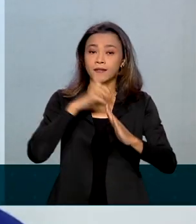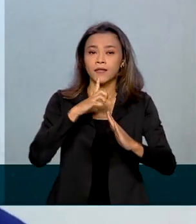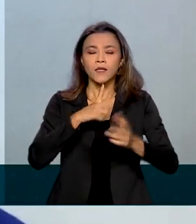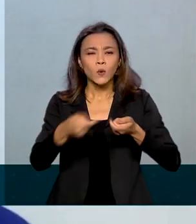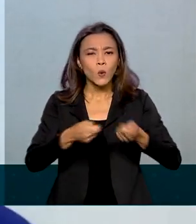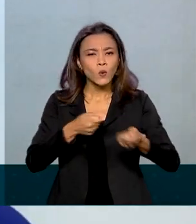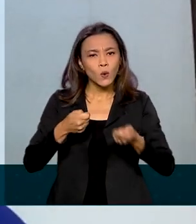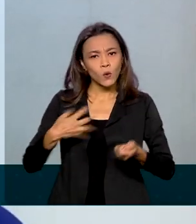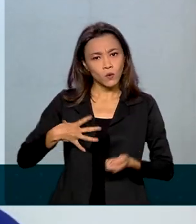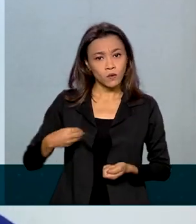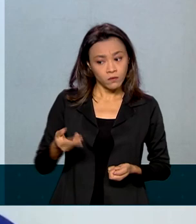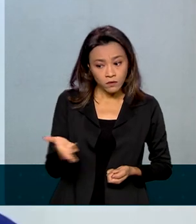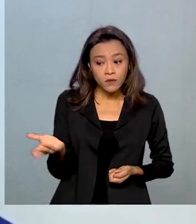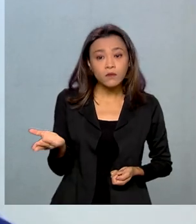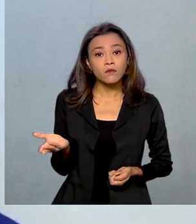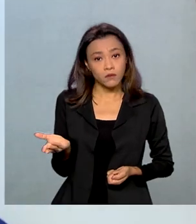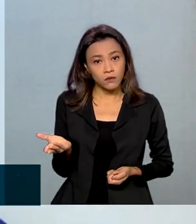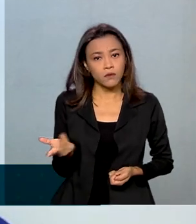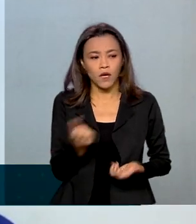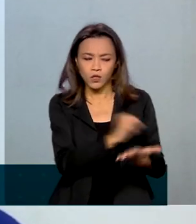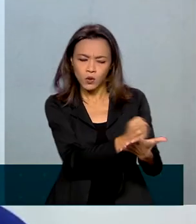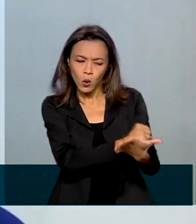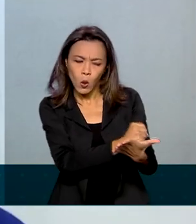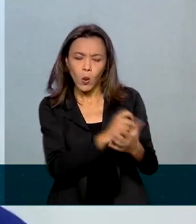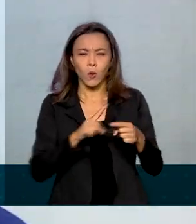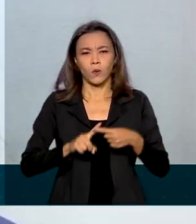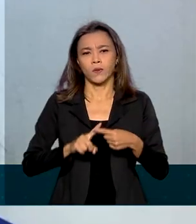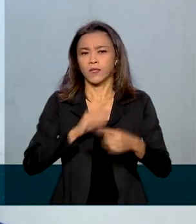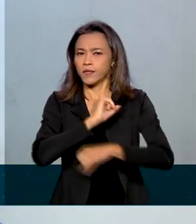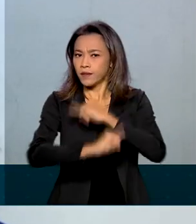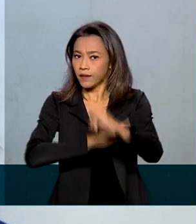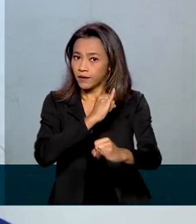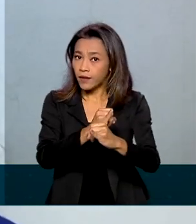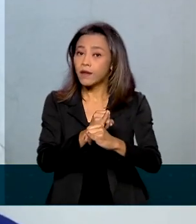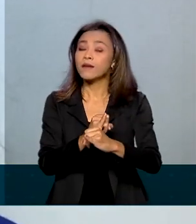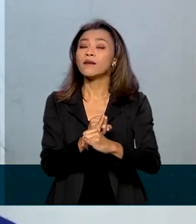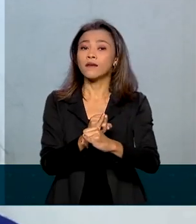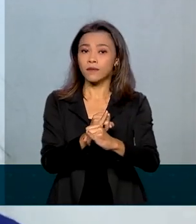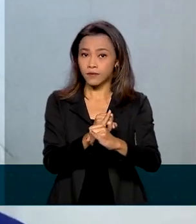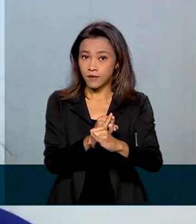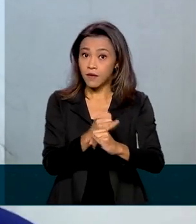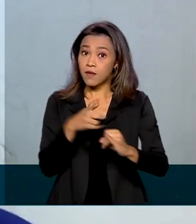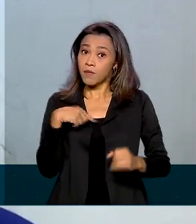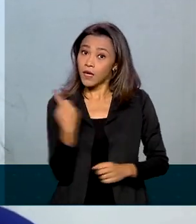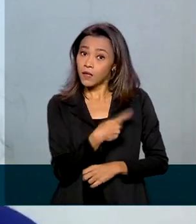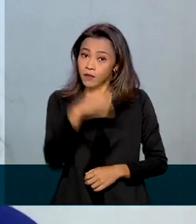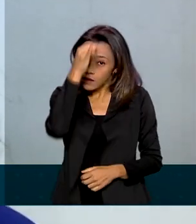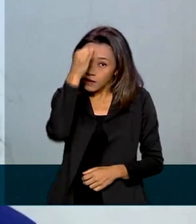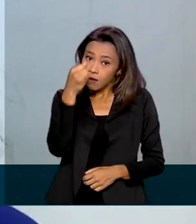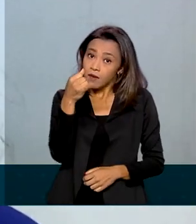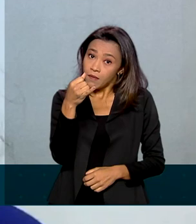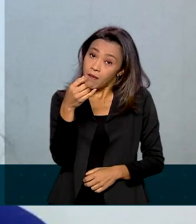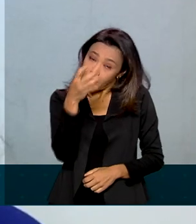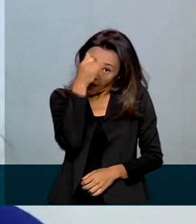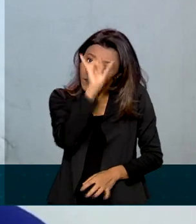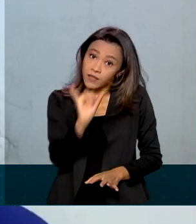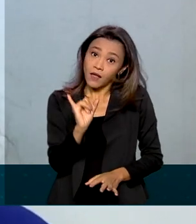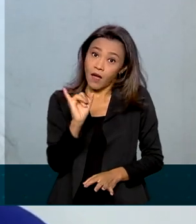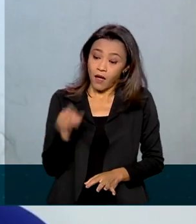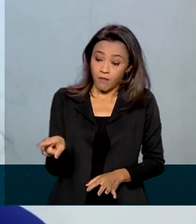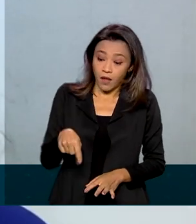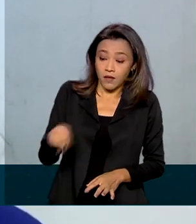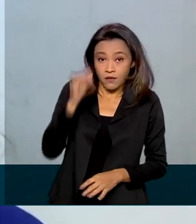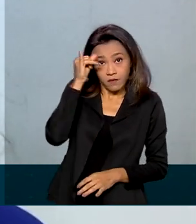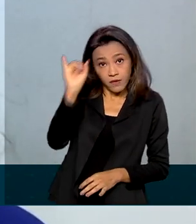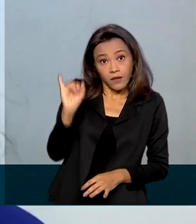acesso deles a jogos, a internet. Até para a gente evitar que eles tenham um contato de